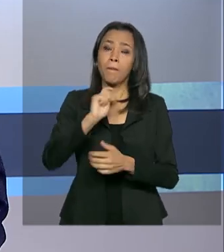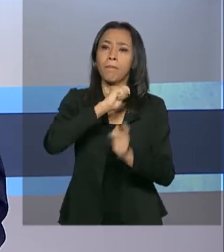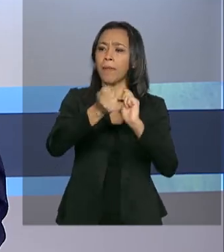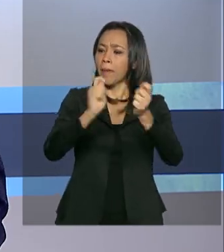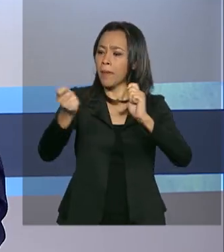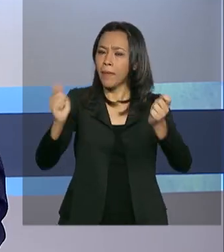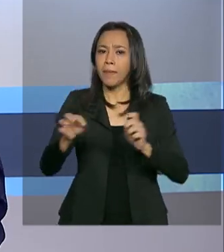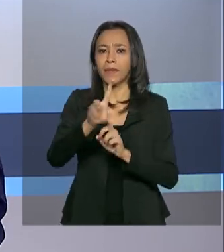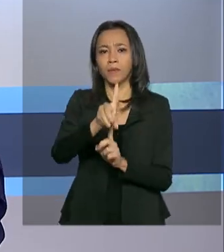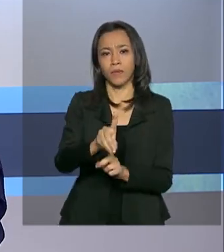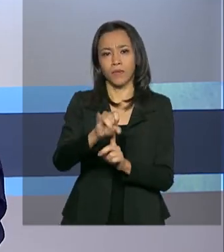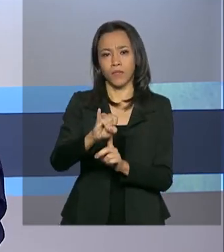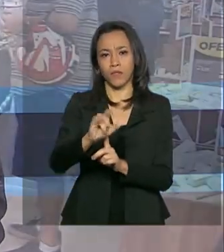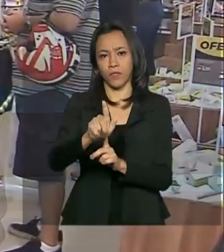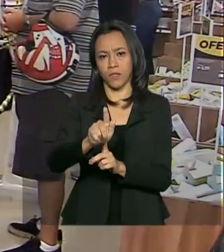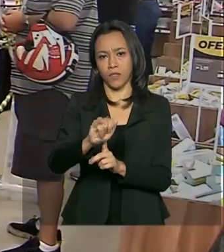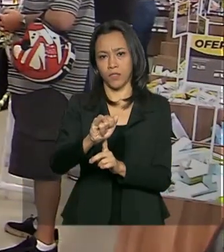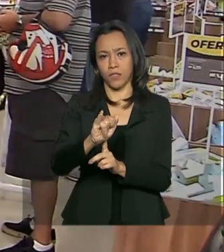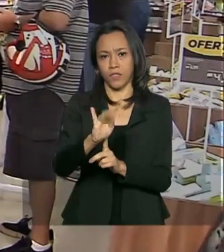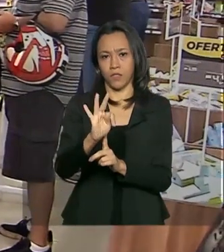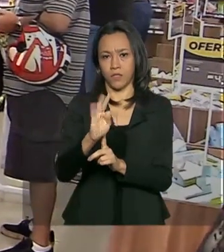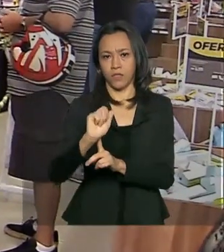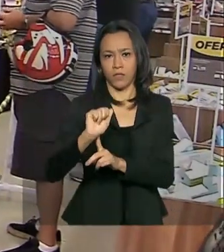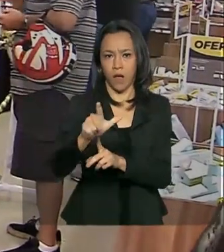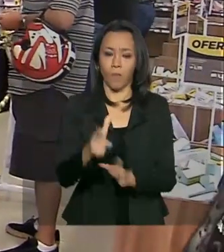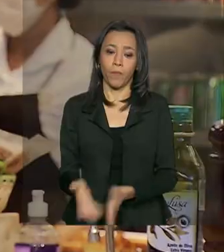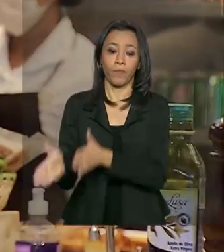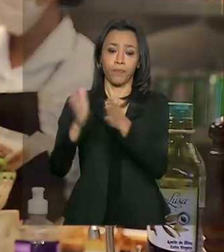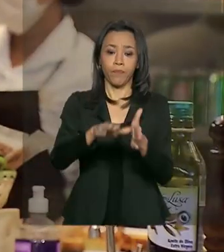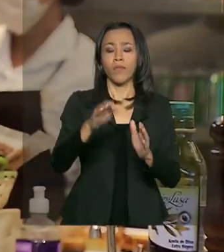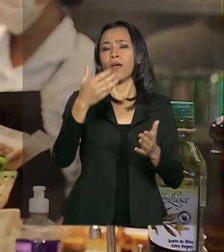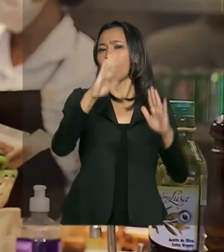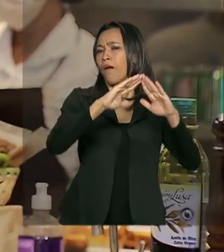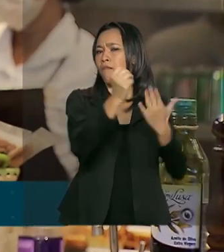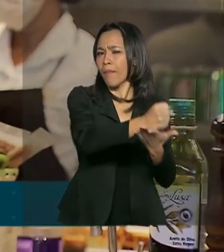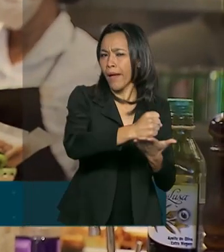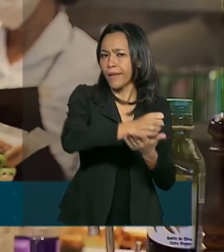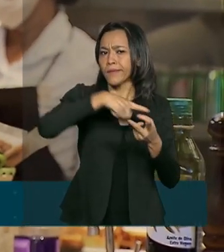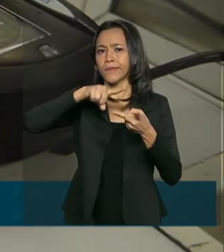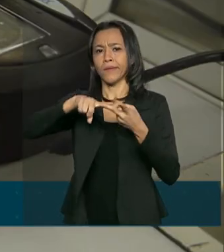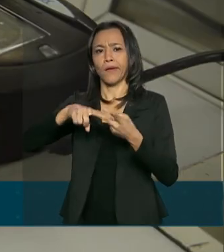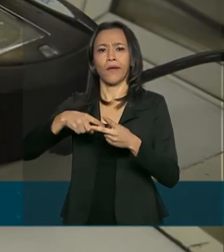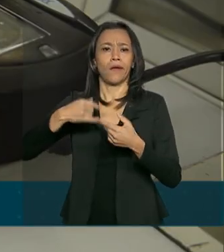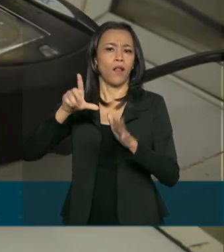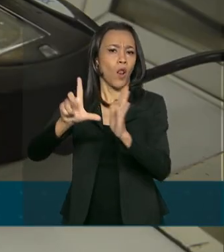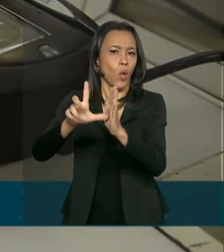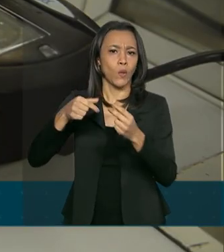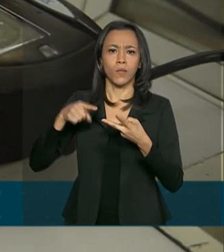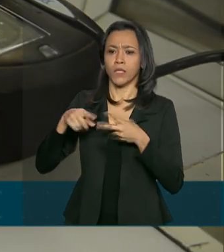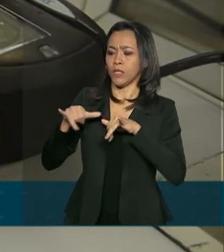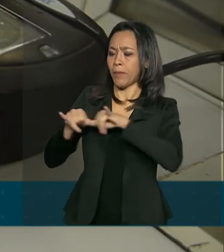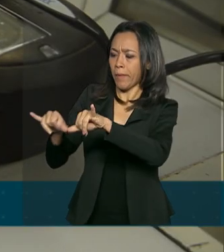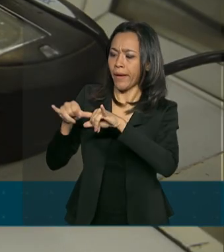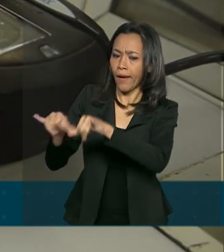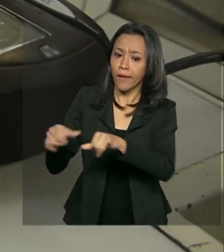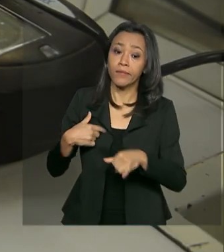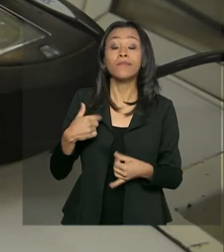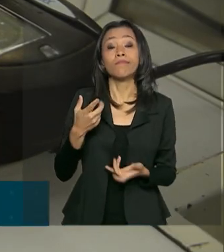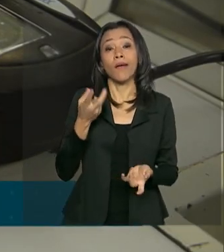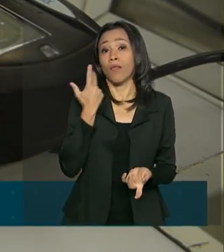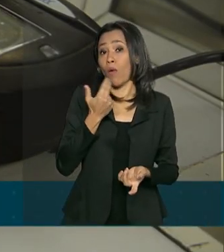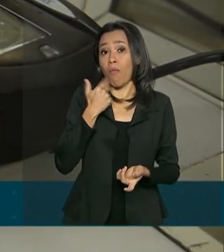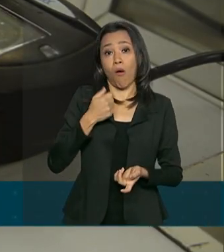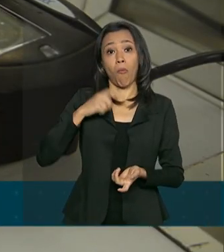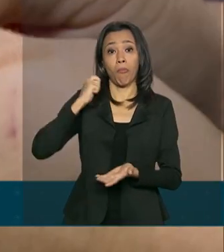pagamento digital. Na farmácia, na loja ou no supermercado, é comum o cliente pagar a conta usando